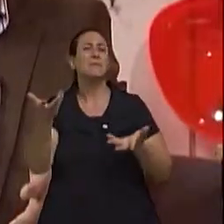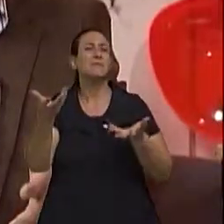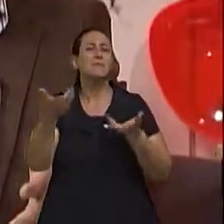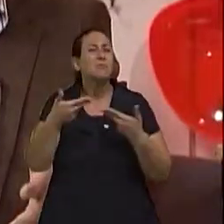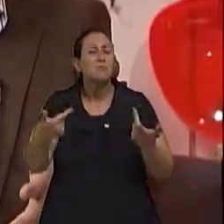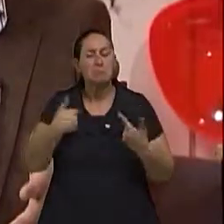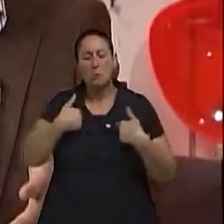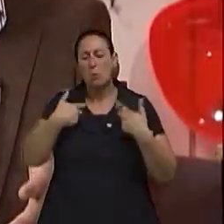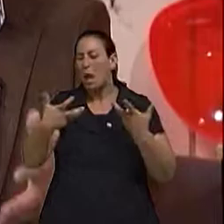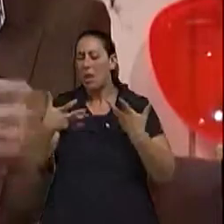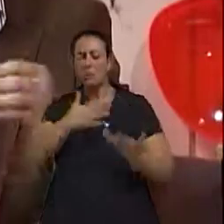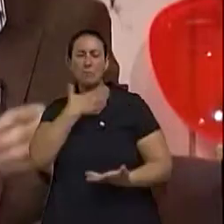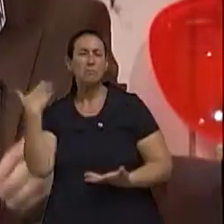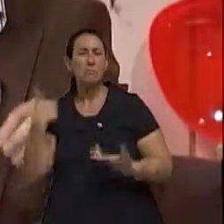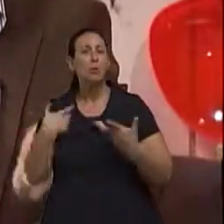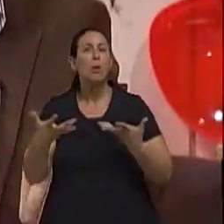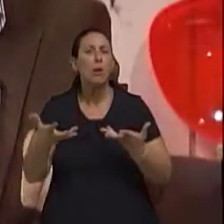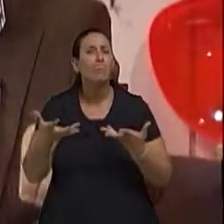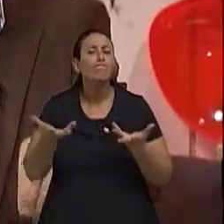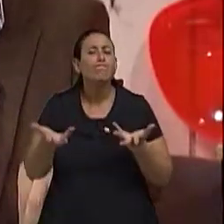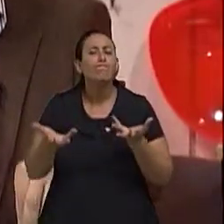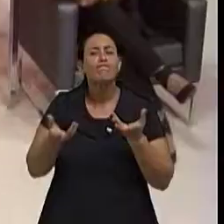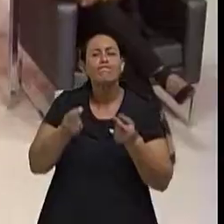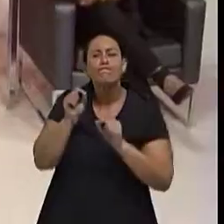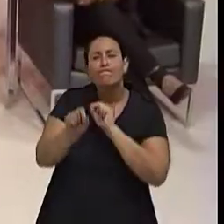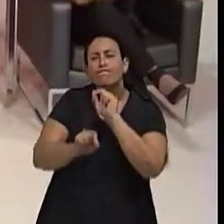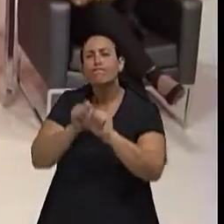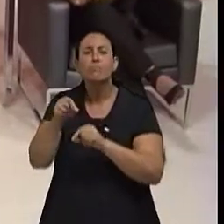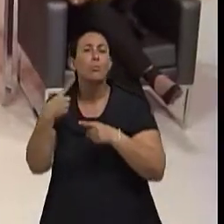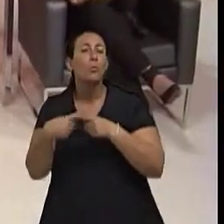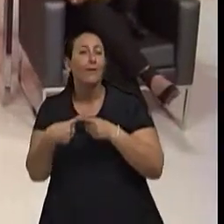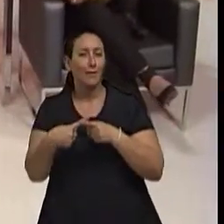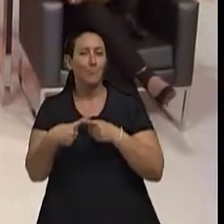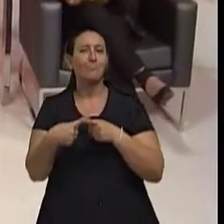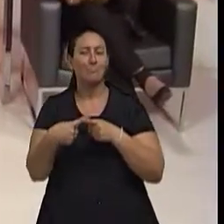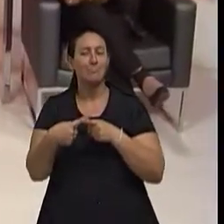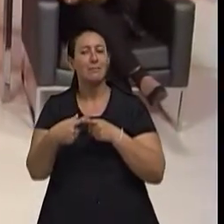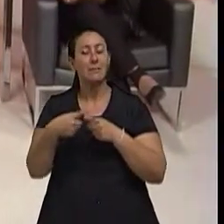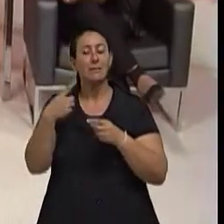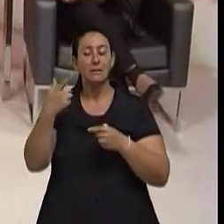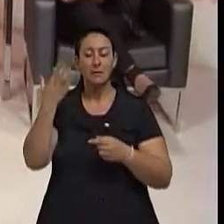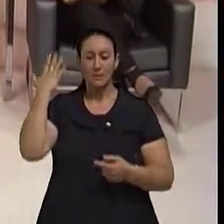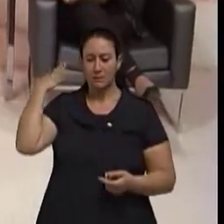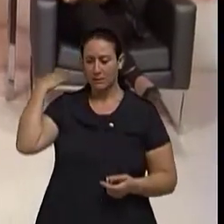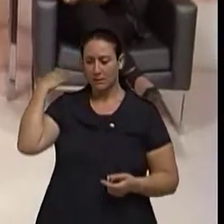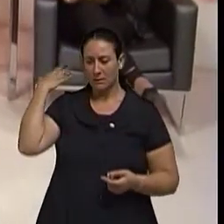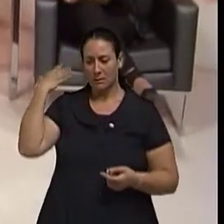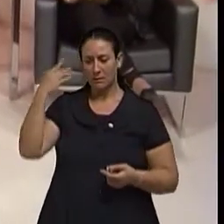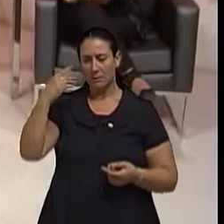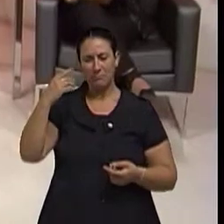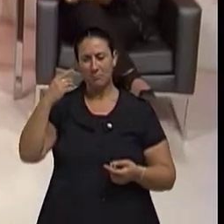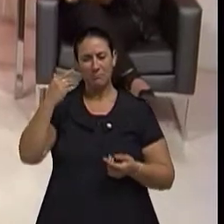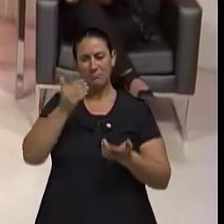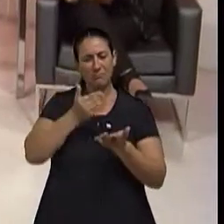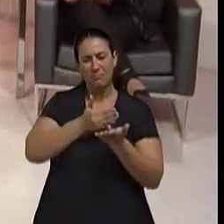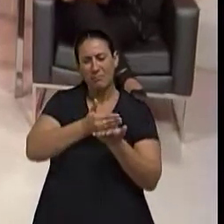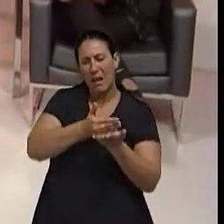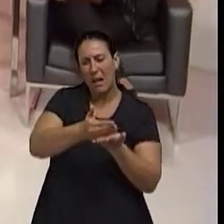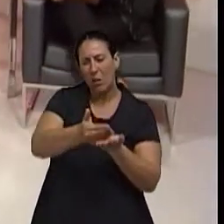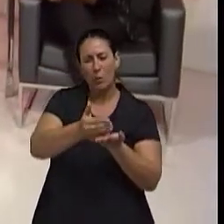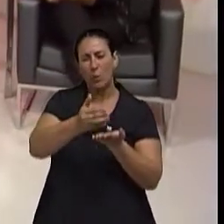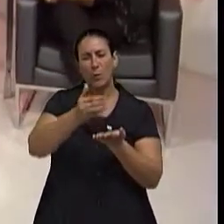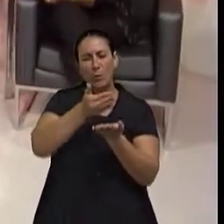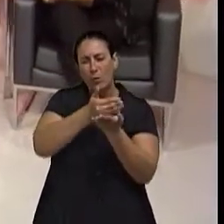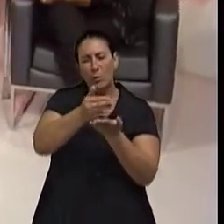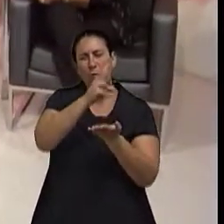a própria vida. Então, isso é algo que é muito importante desde a década, no início dos anos 2000, mais